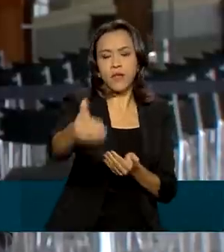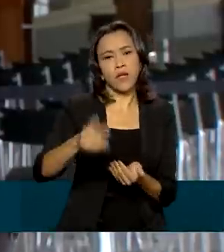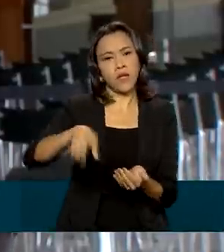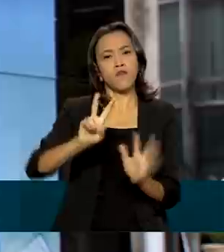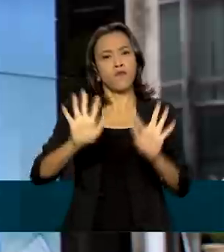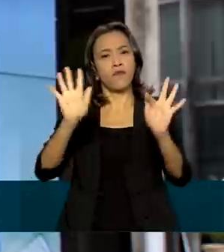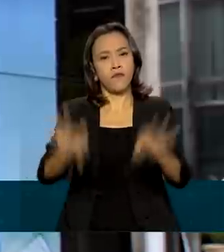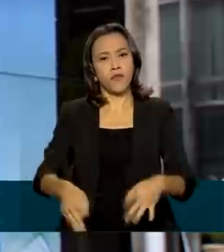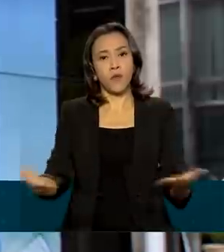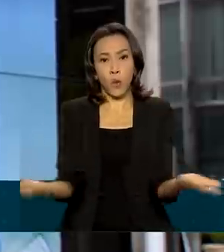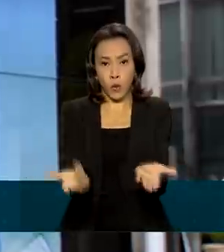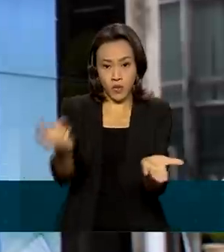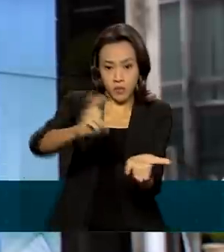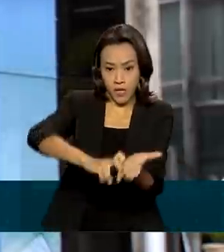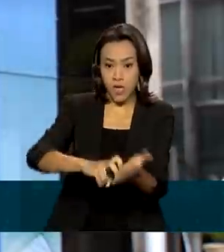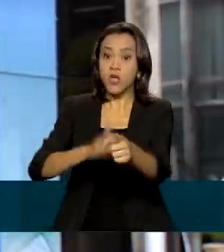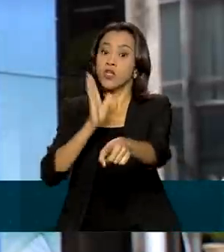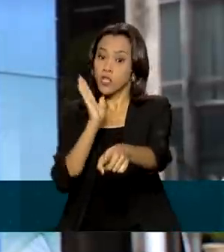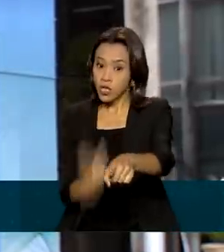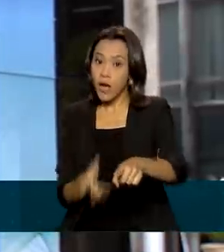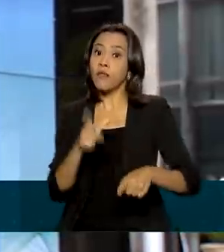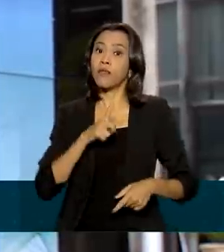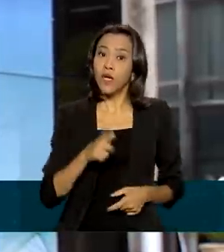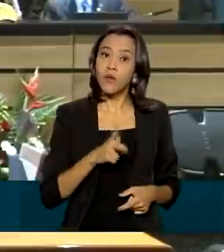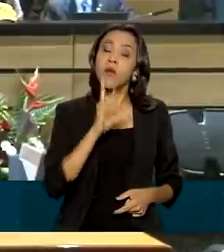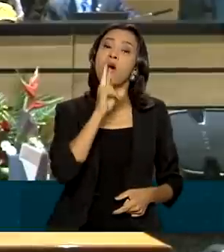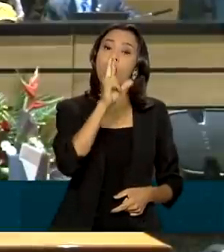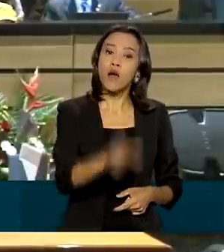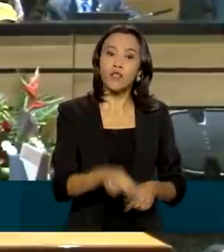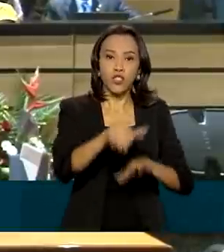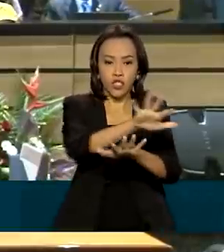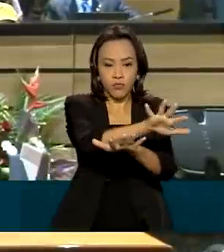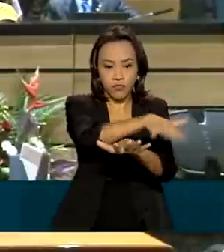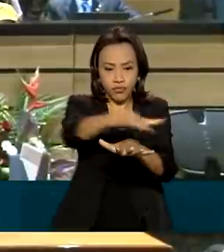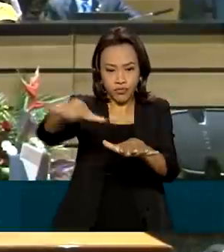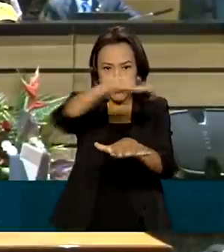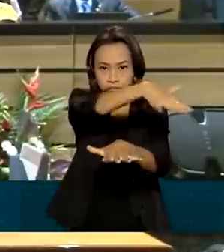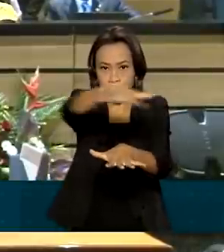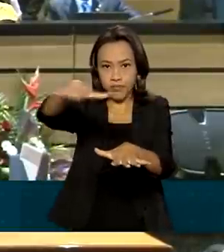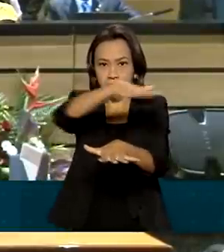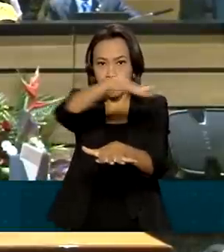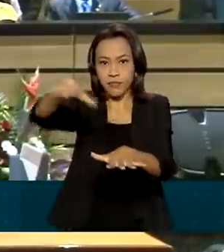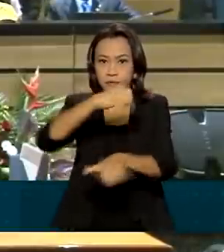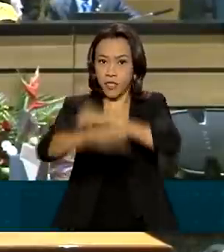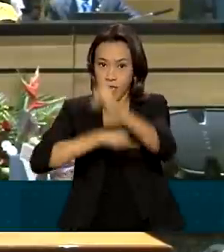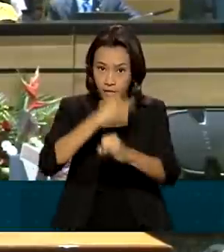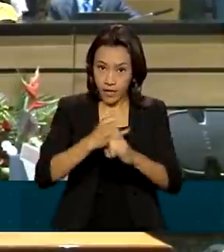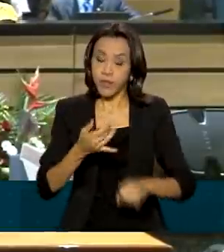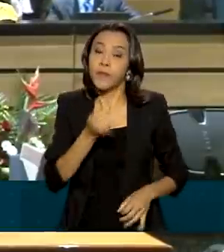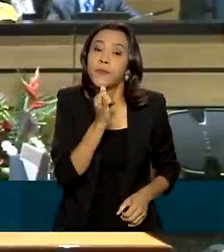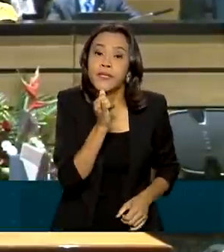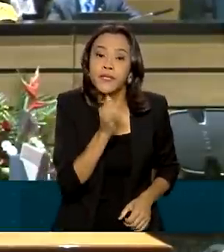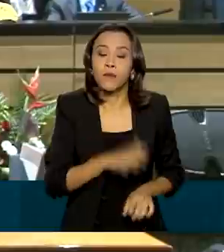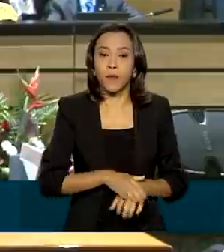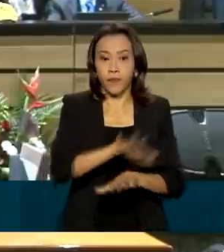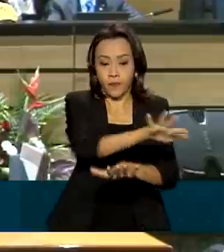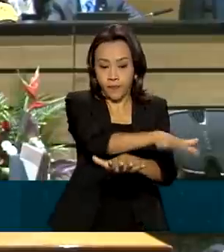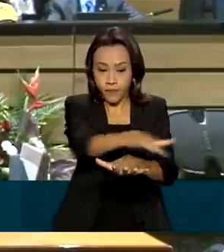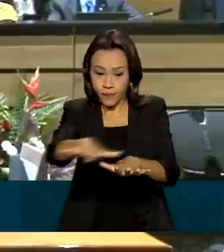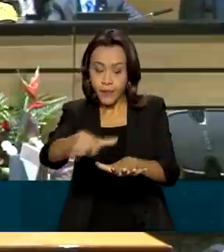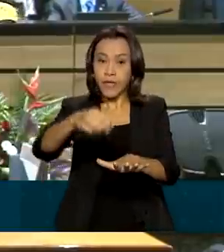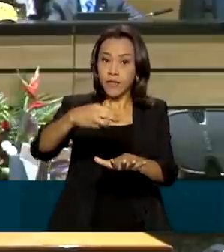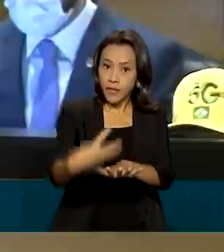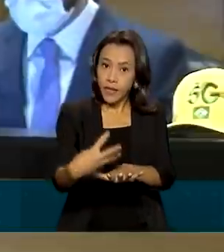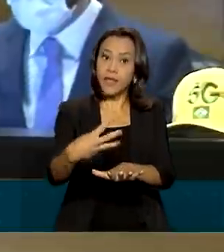pela manhã. Mas nós já temos alguns resultados dos principais faixas de frequência que foram leiloados ontem. Por exemplo, os lotes da faixa